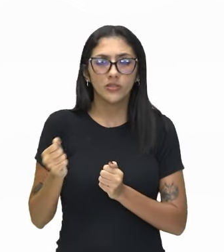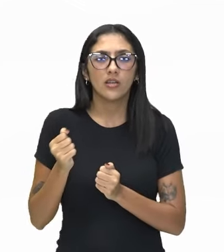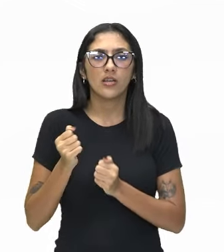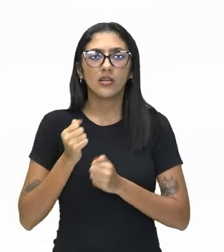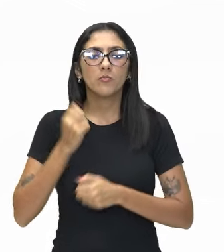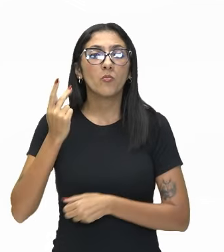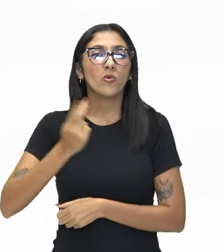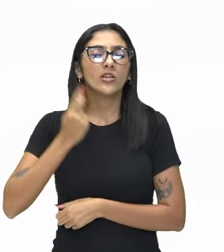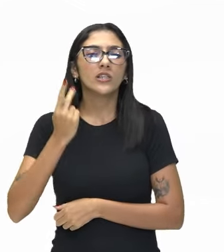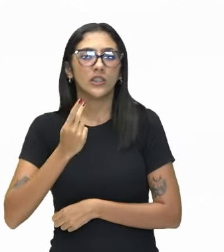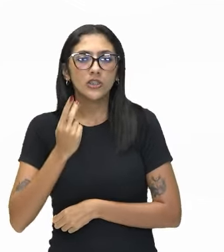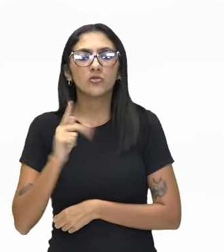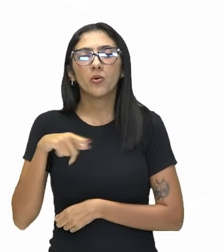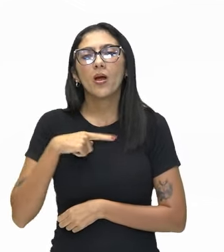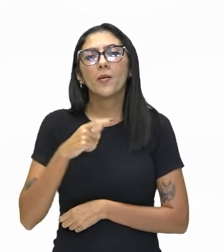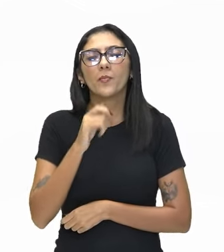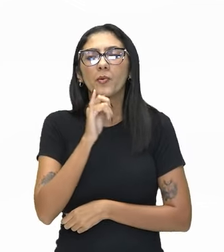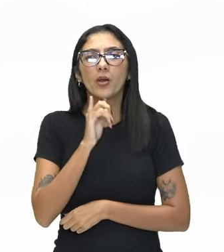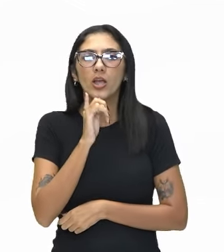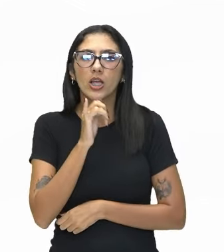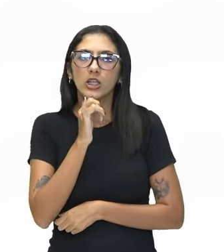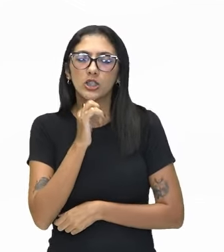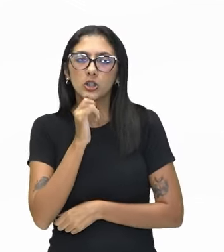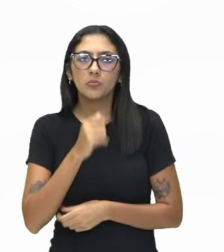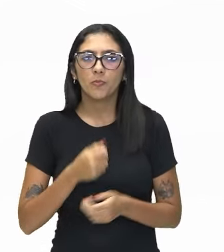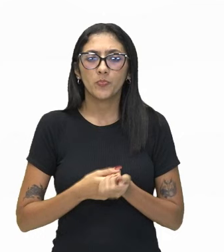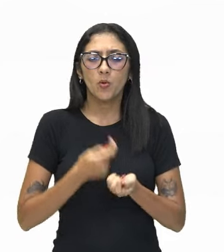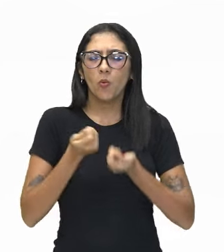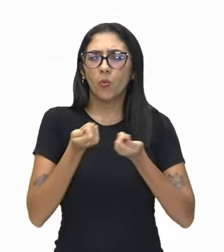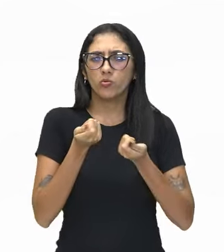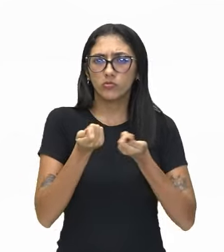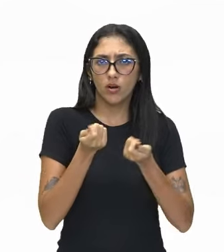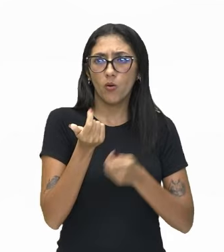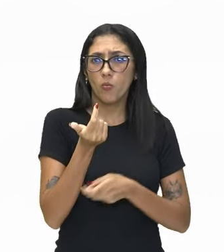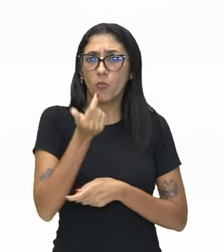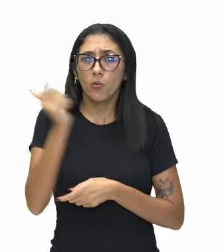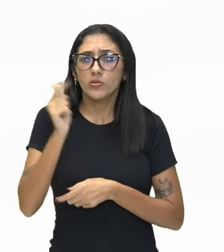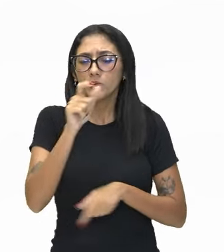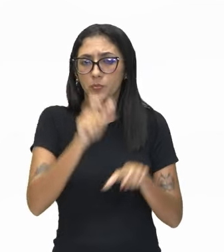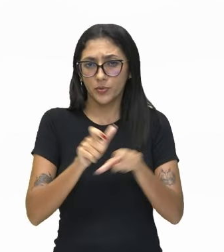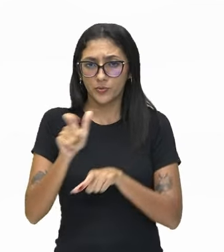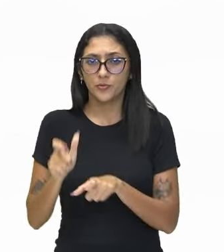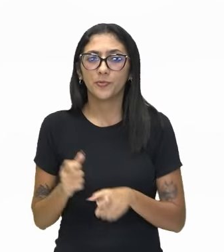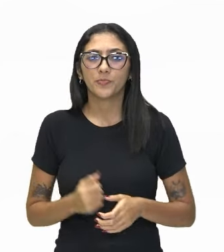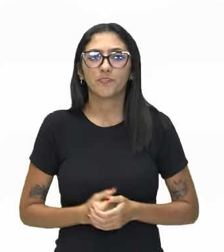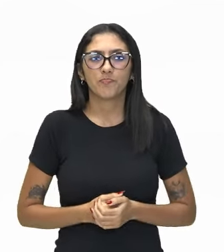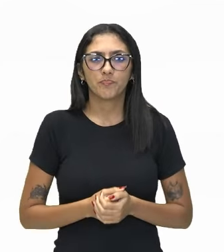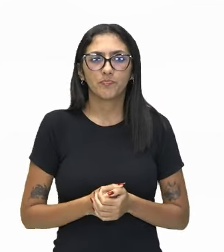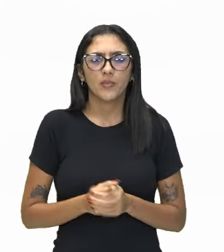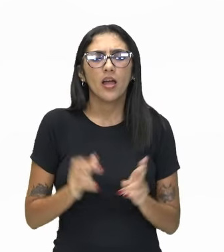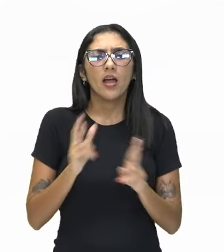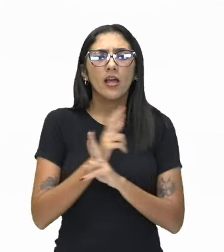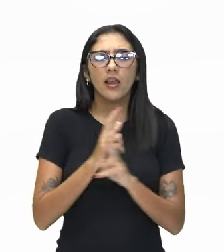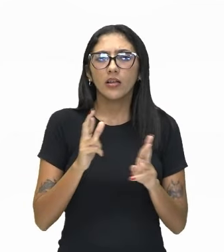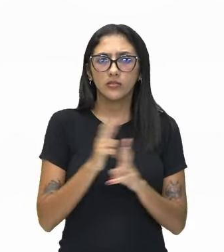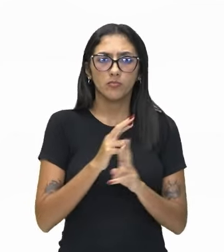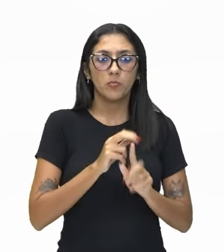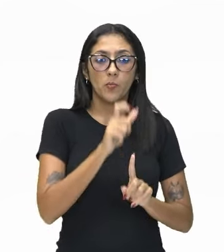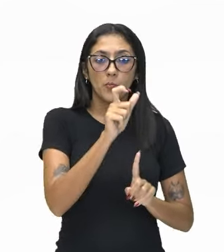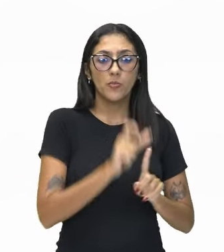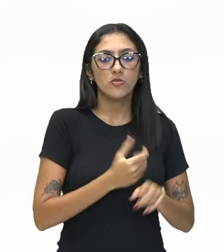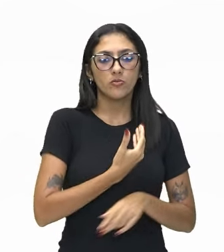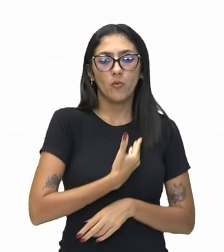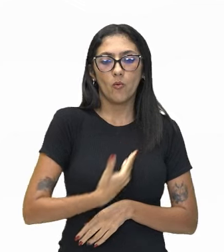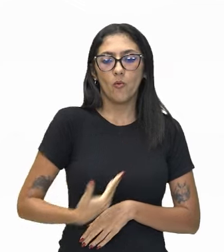homem pode exercer sobre outros. Há exemplo da relação entre o governante e